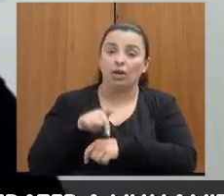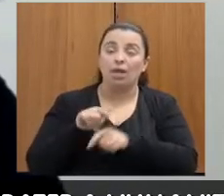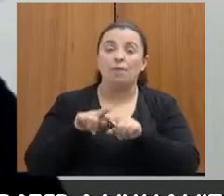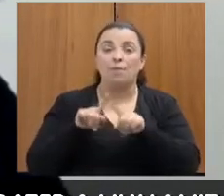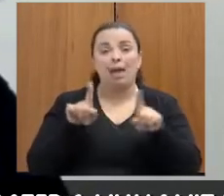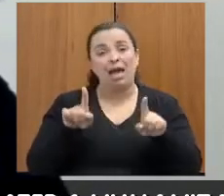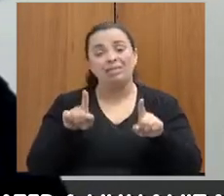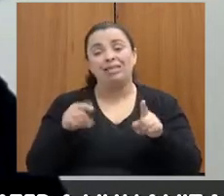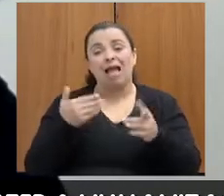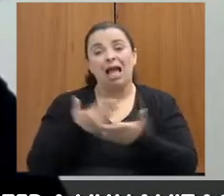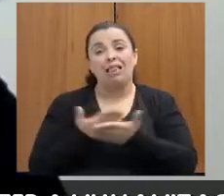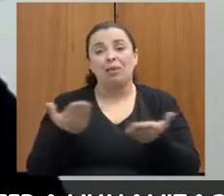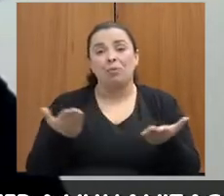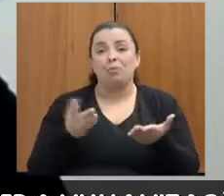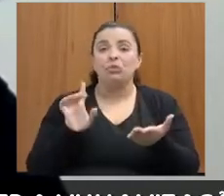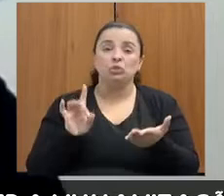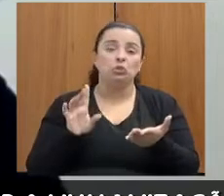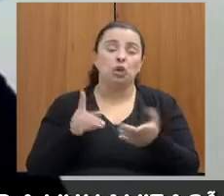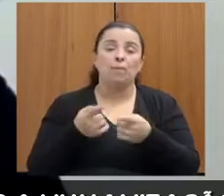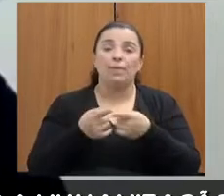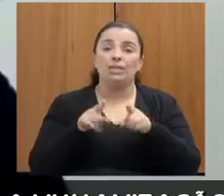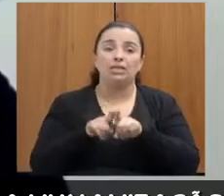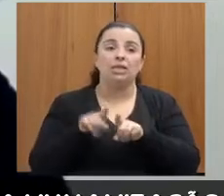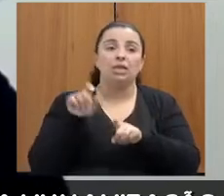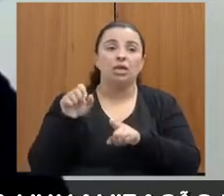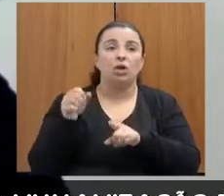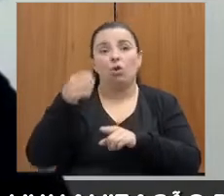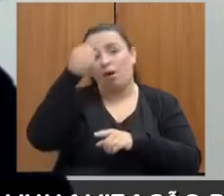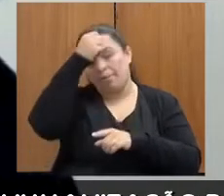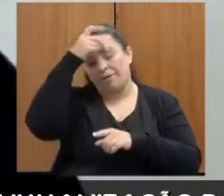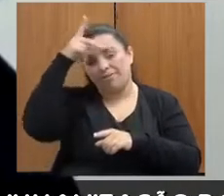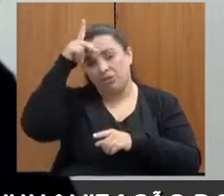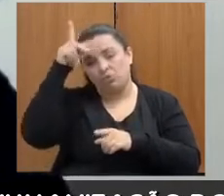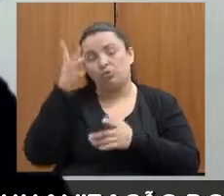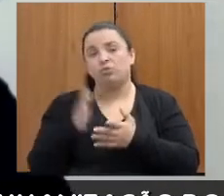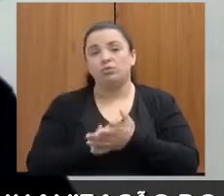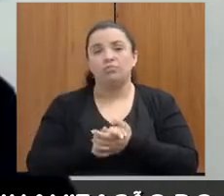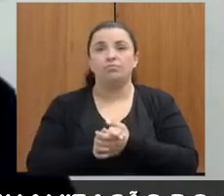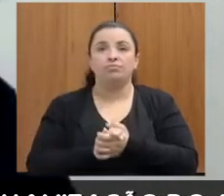parceria mesmo das prefeituras. Servidores cedidos.